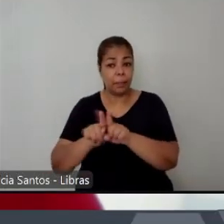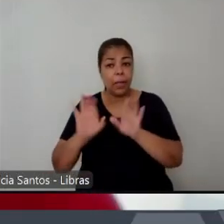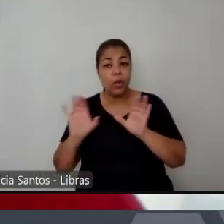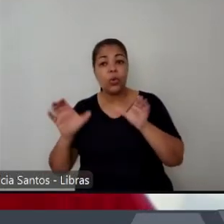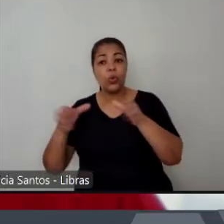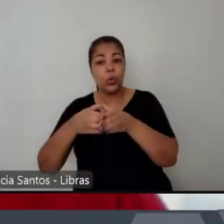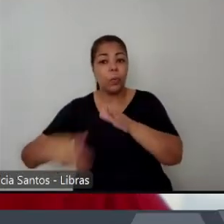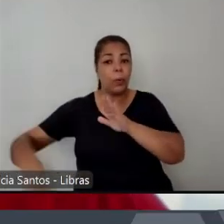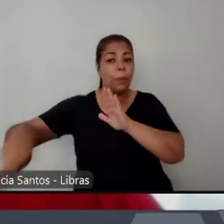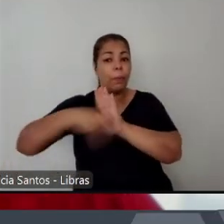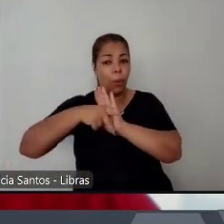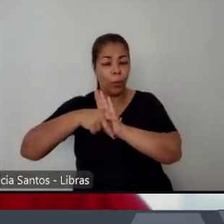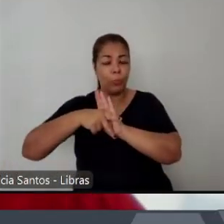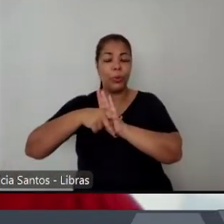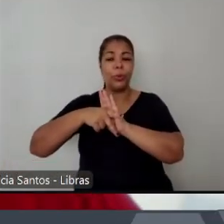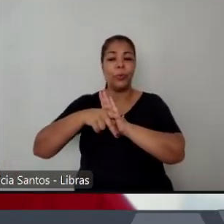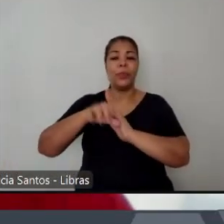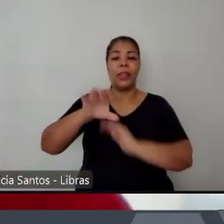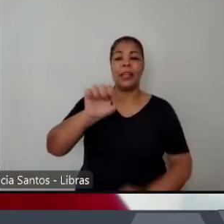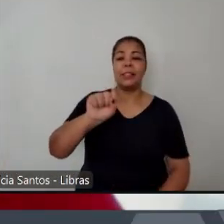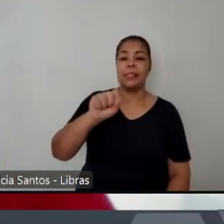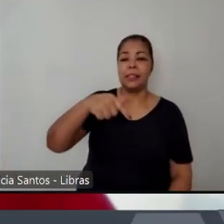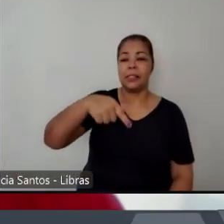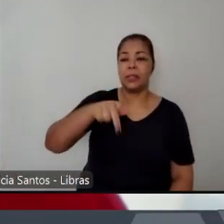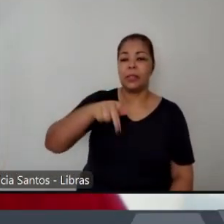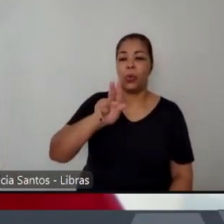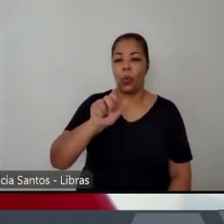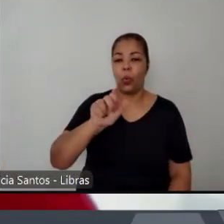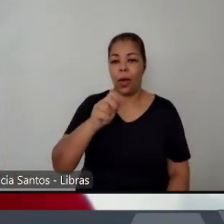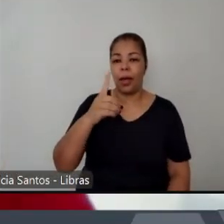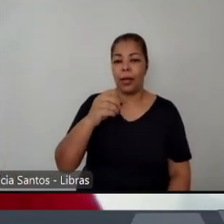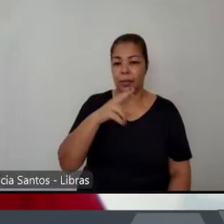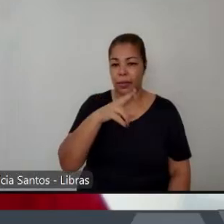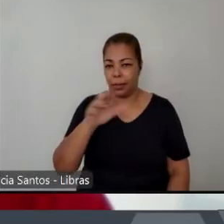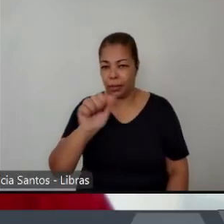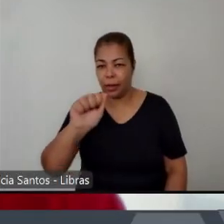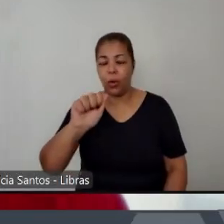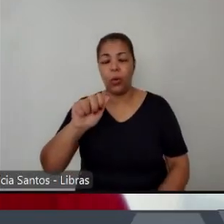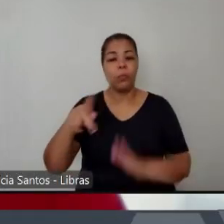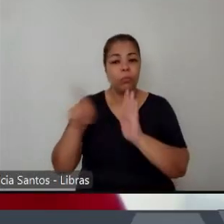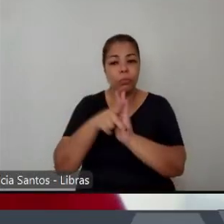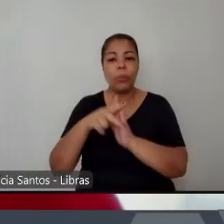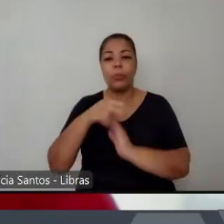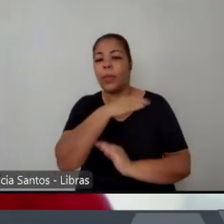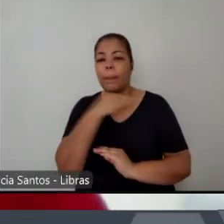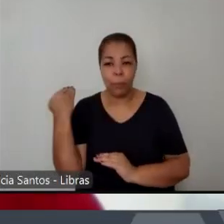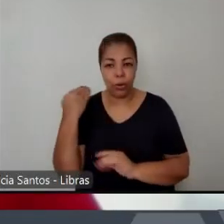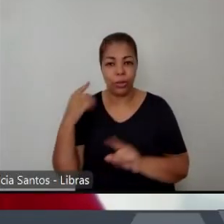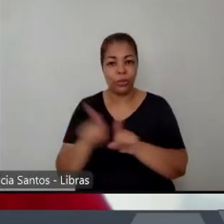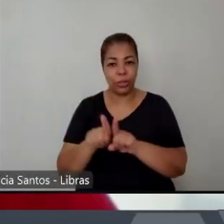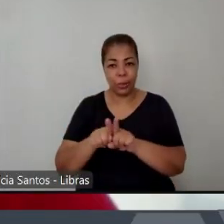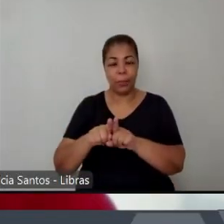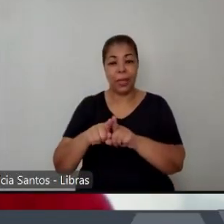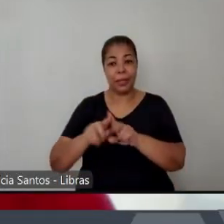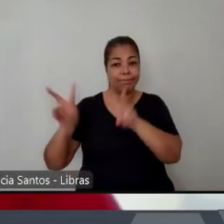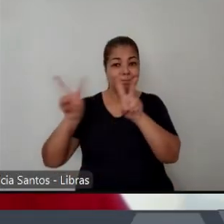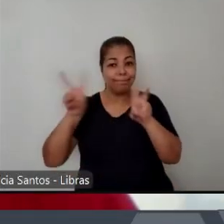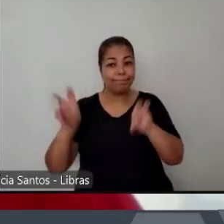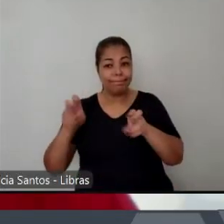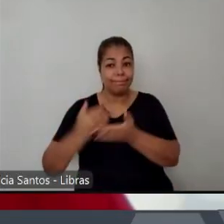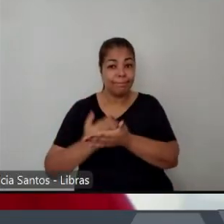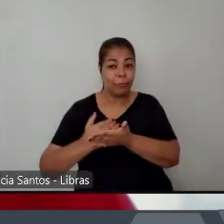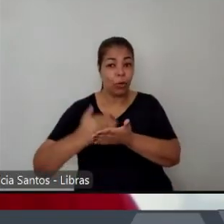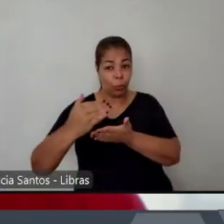primeiro esquadrão da morte mais propriamente dito que entra para a história brasileira